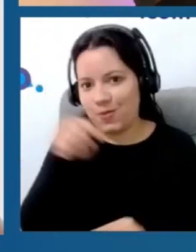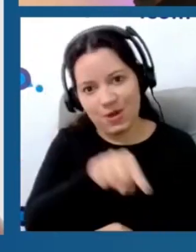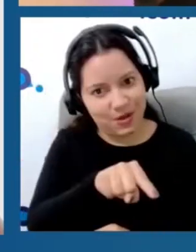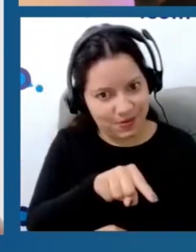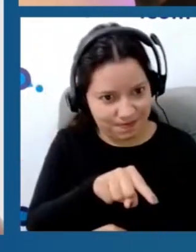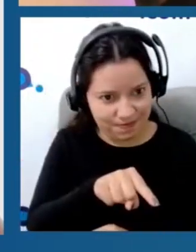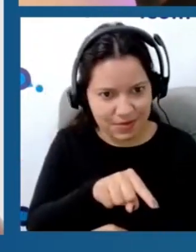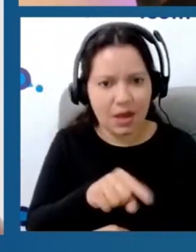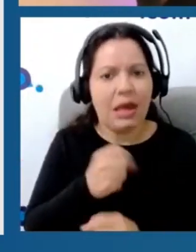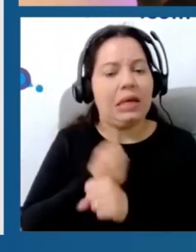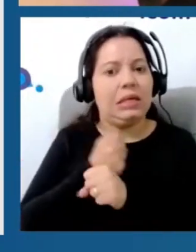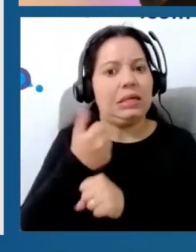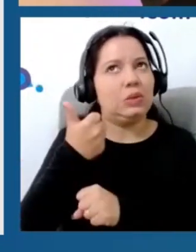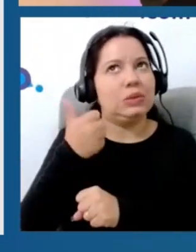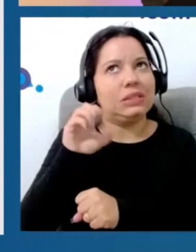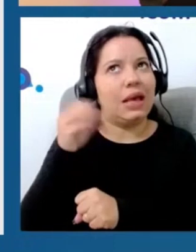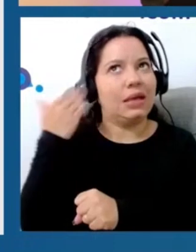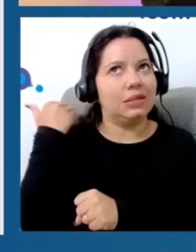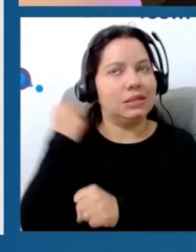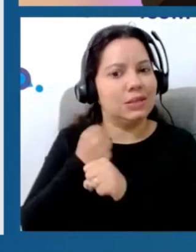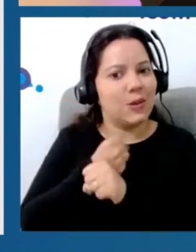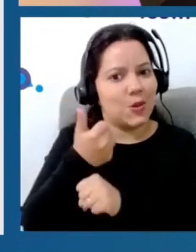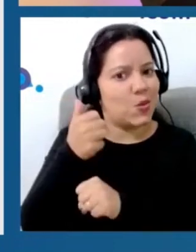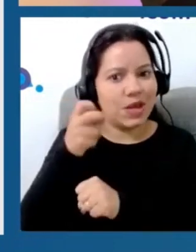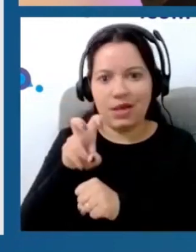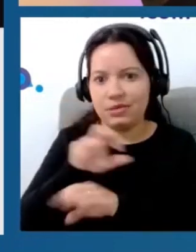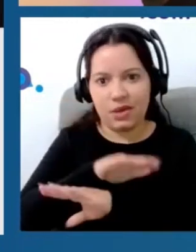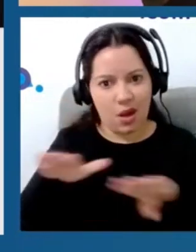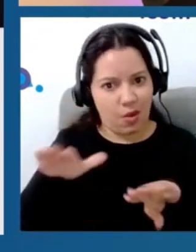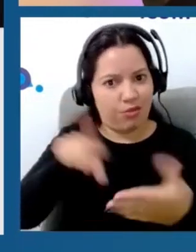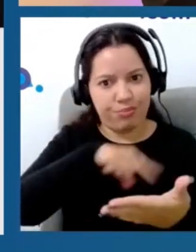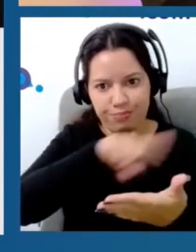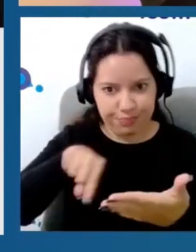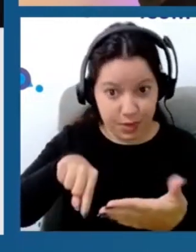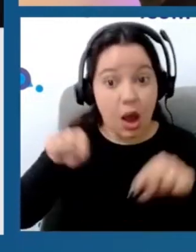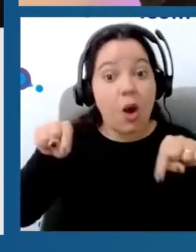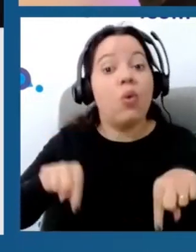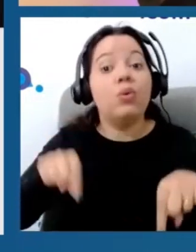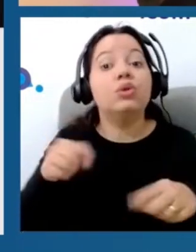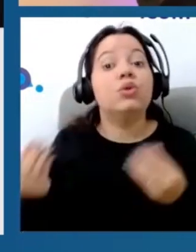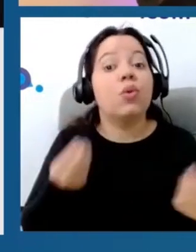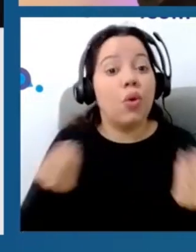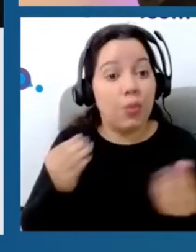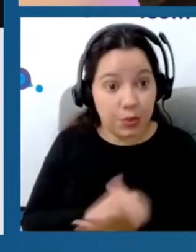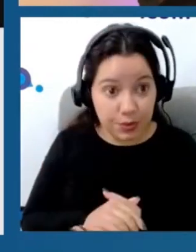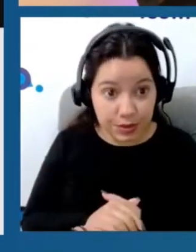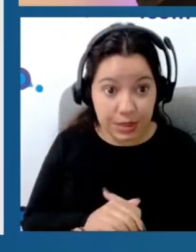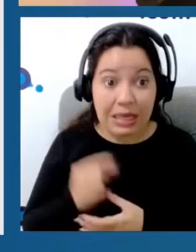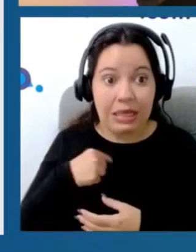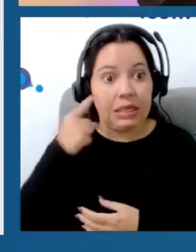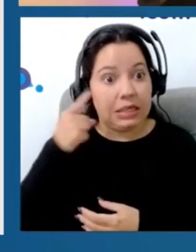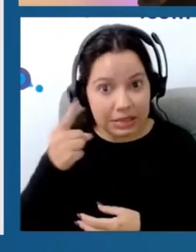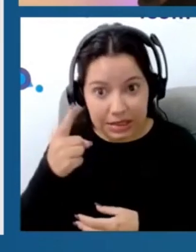pelo menos 10 ou 15 anos. Então, segue com a gente. Onde é que a gente chegou hoje em dia? A tensão periférica e central no